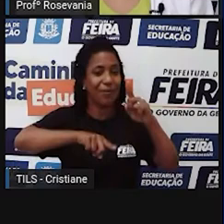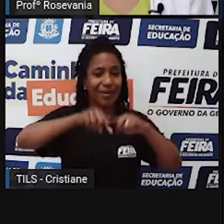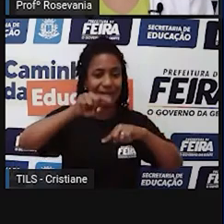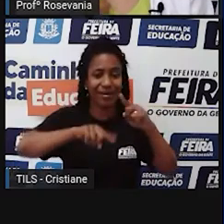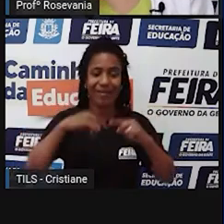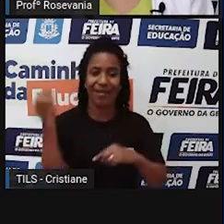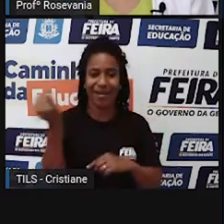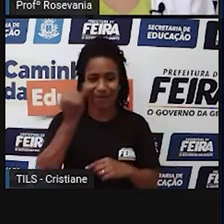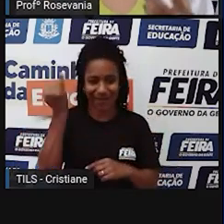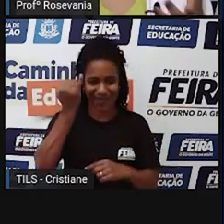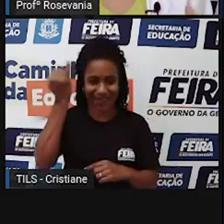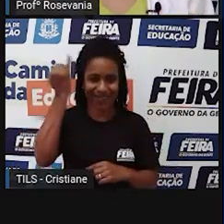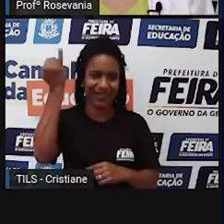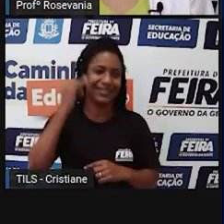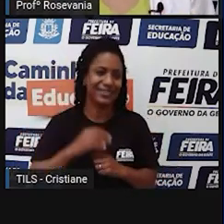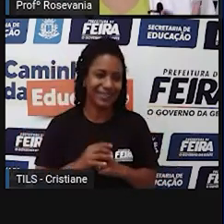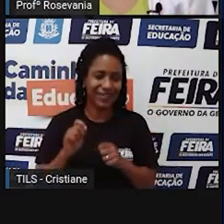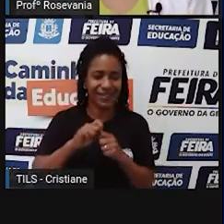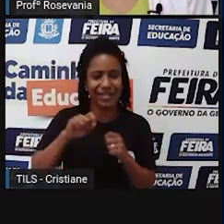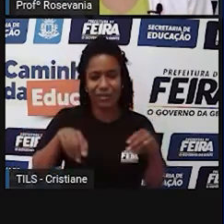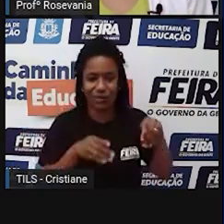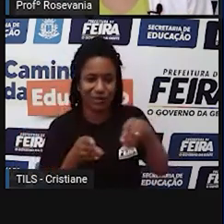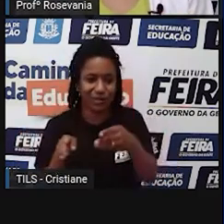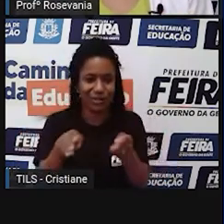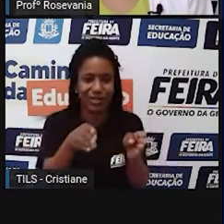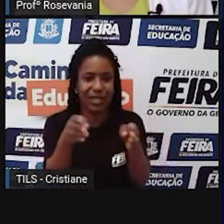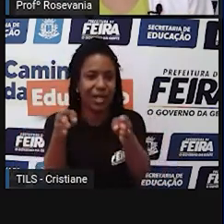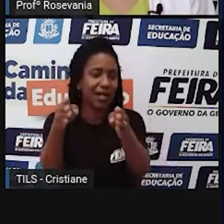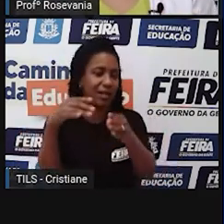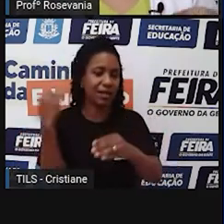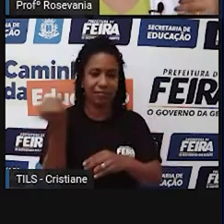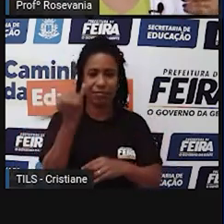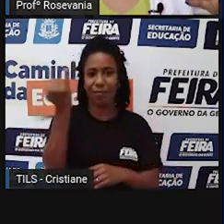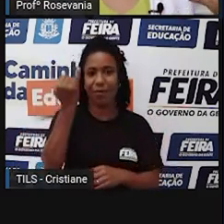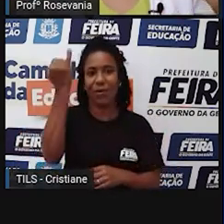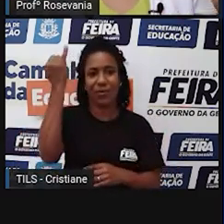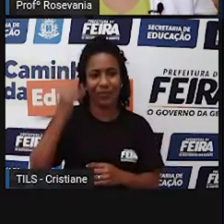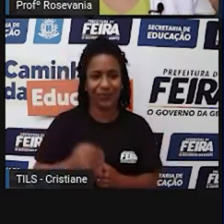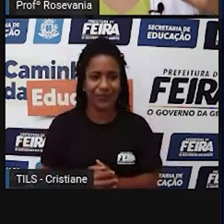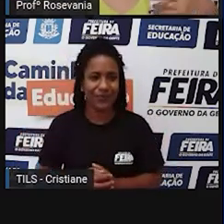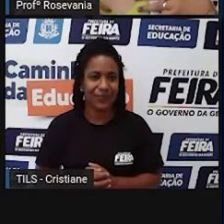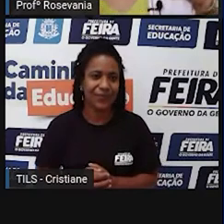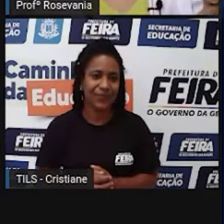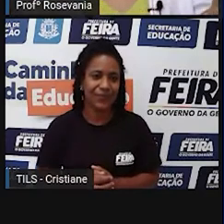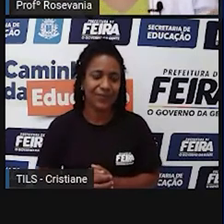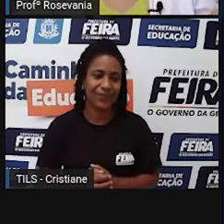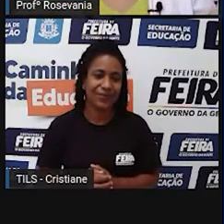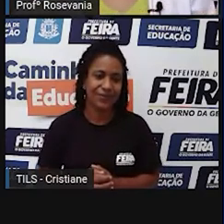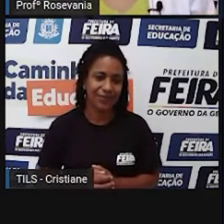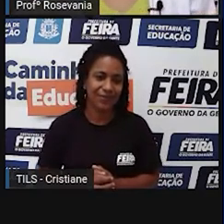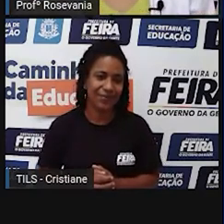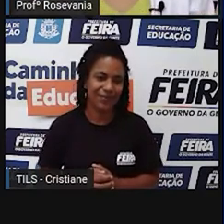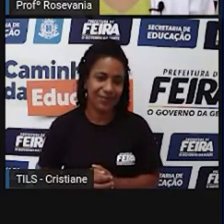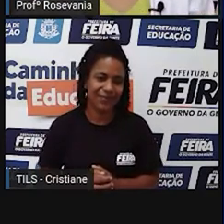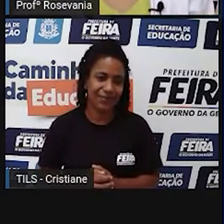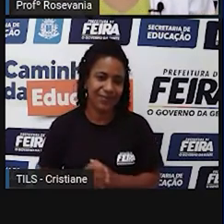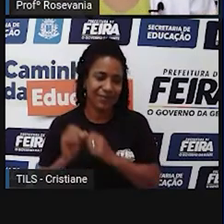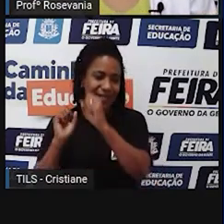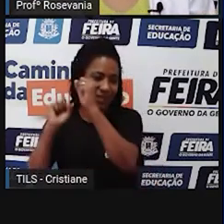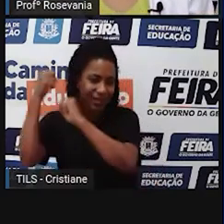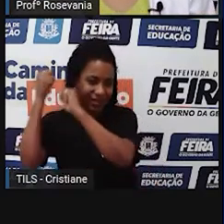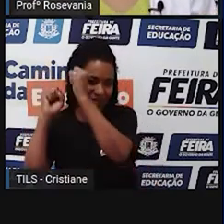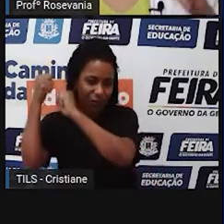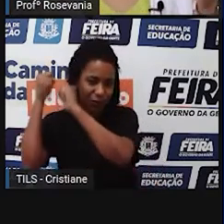construção civil, ali para fazer as estradas, tudo direitinho. Então, essas indústrias, de